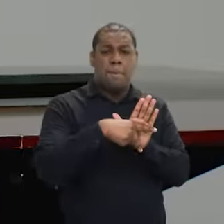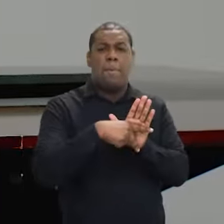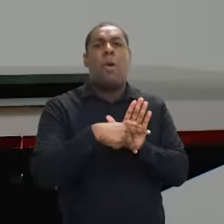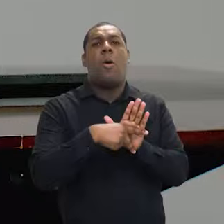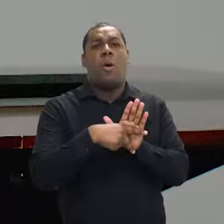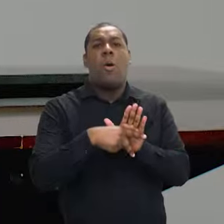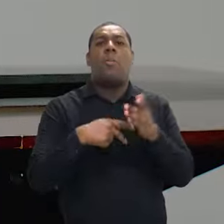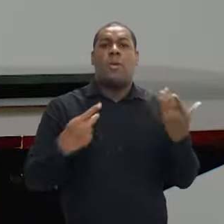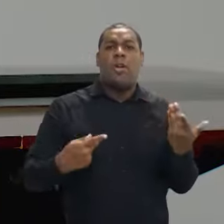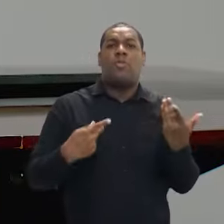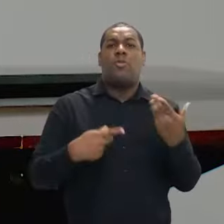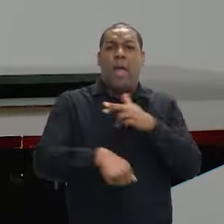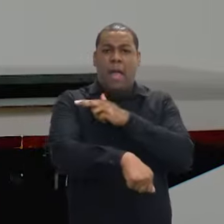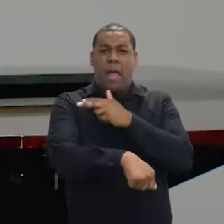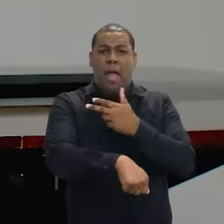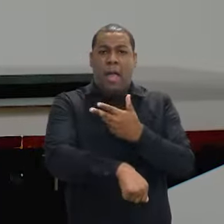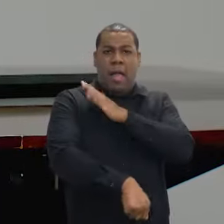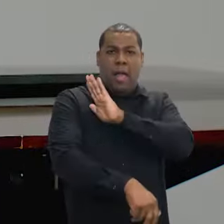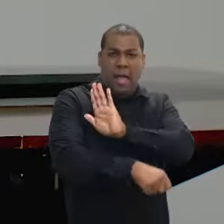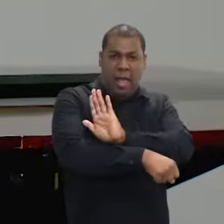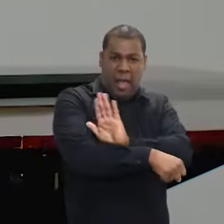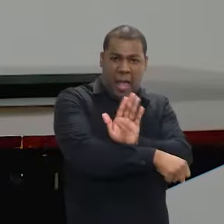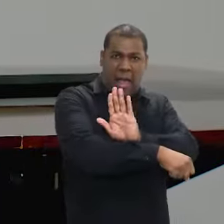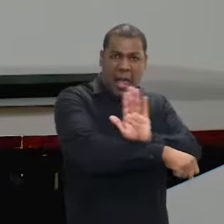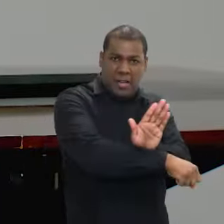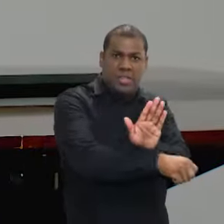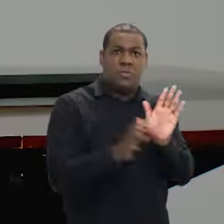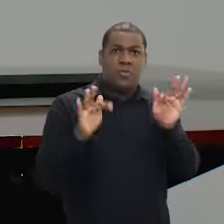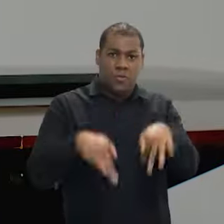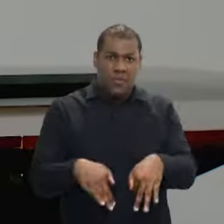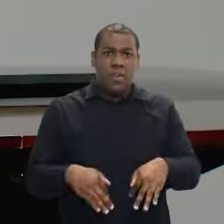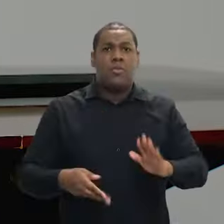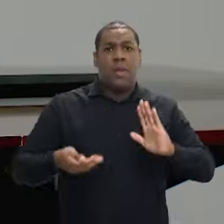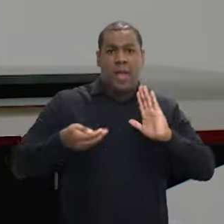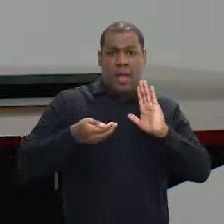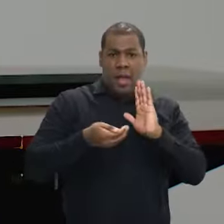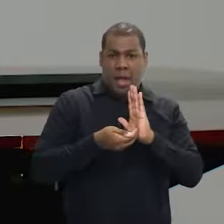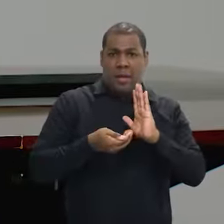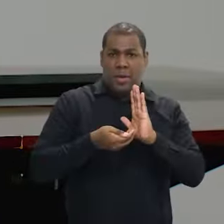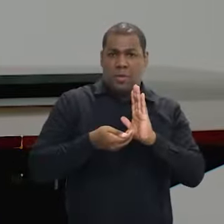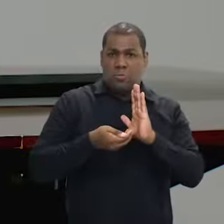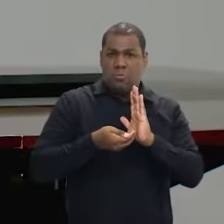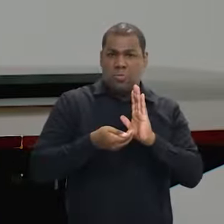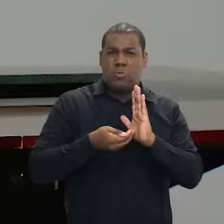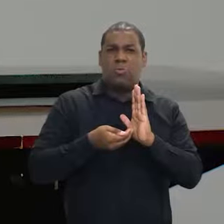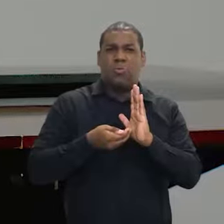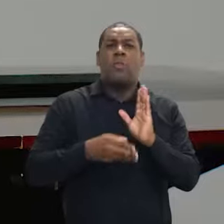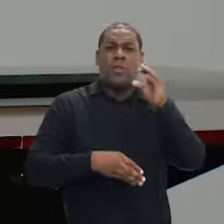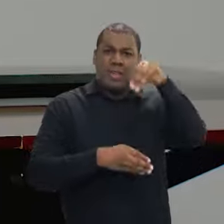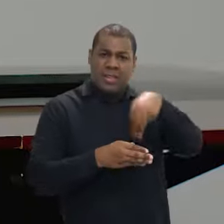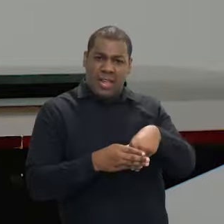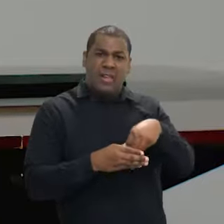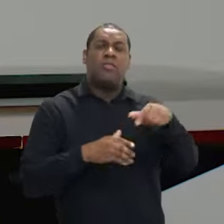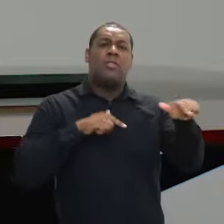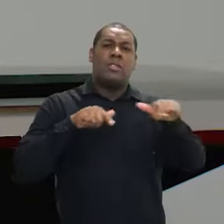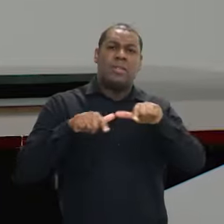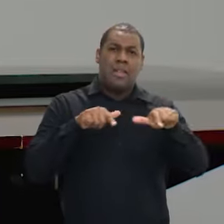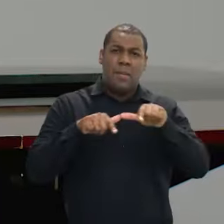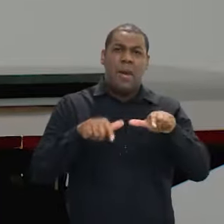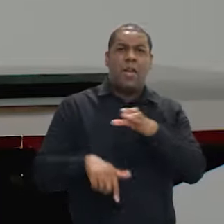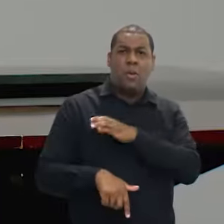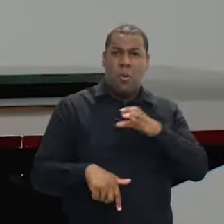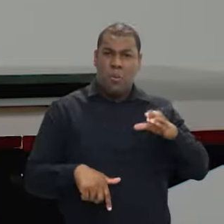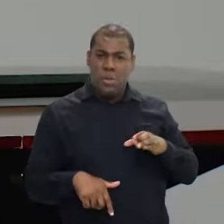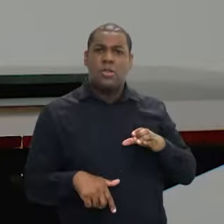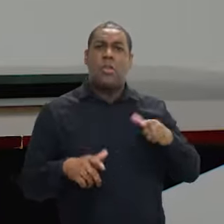enfrentamento ao racismo institucional. Na Câmara dos Deputados, inclusive, tivemos um trabalho na